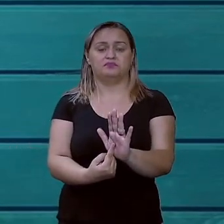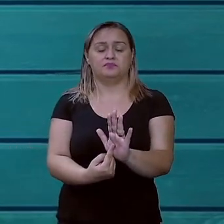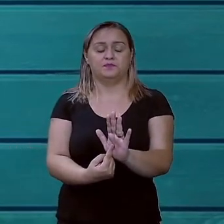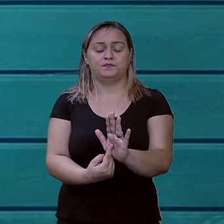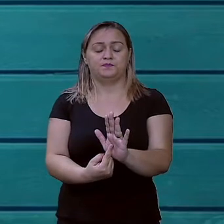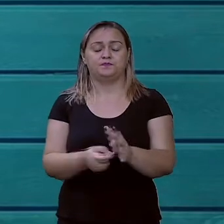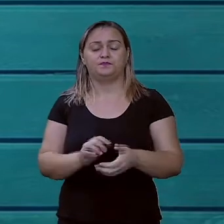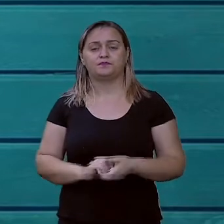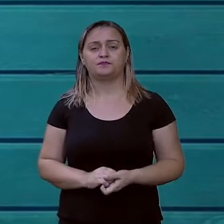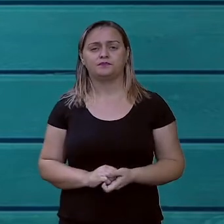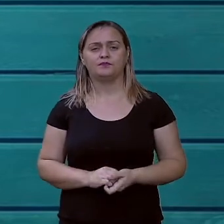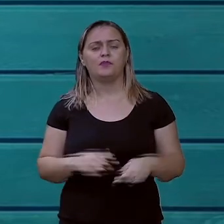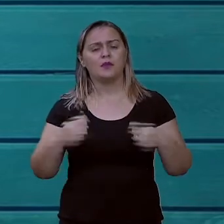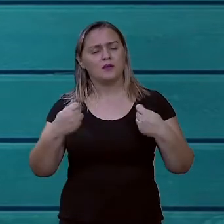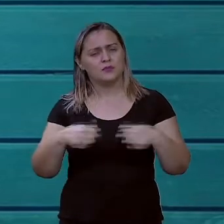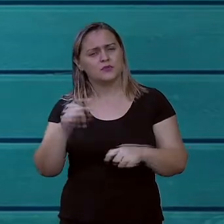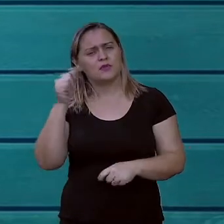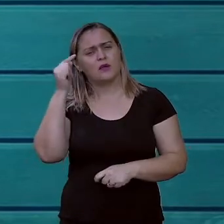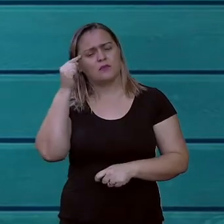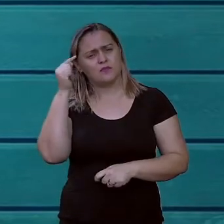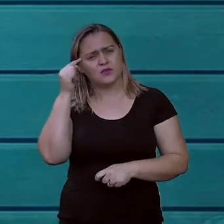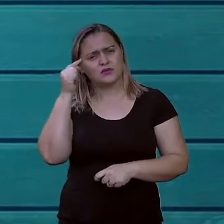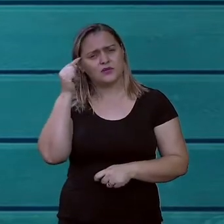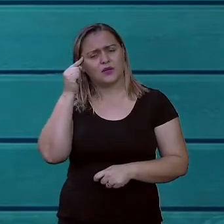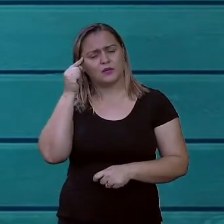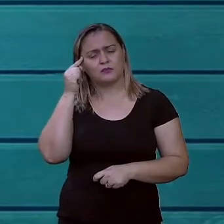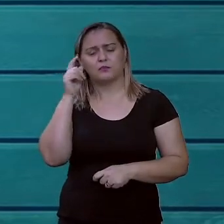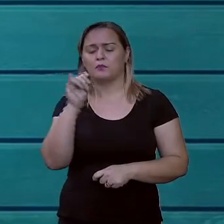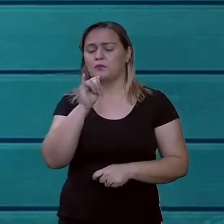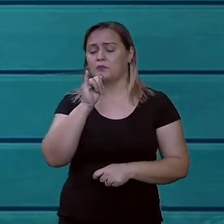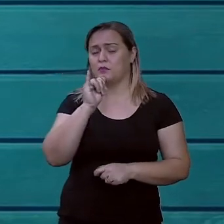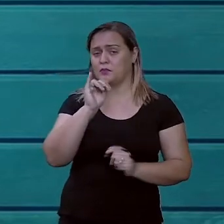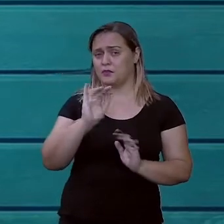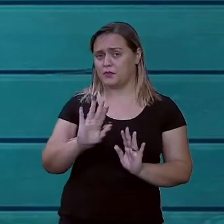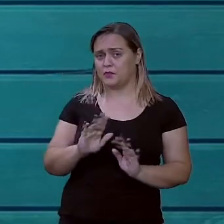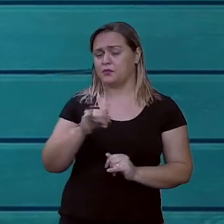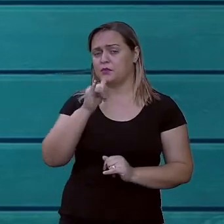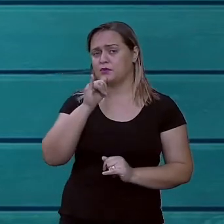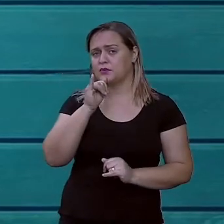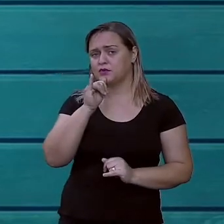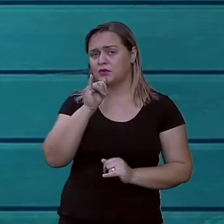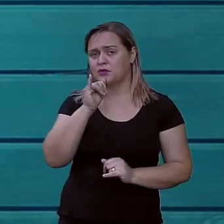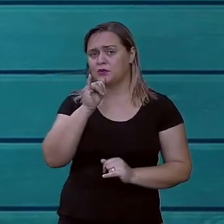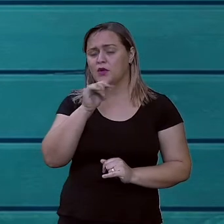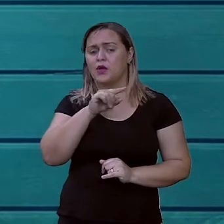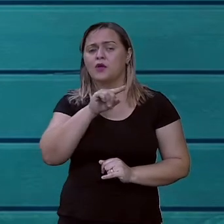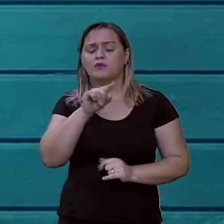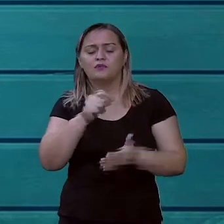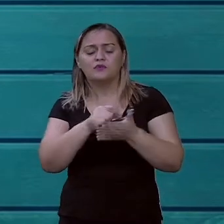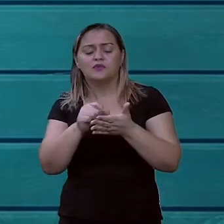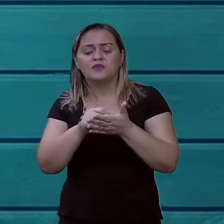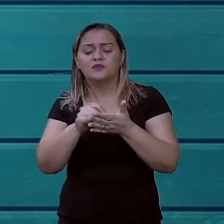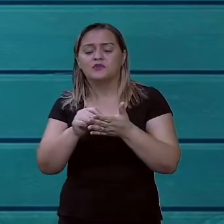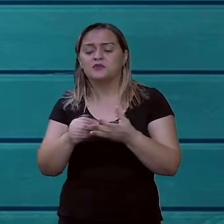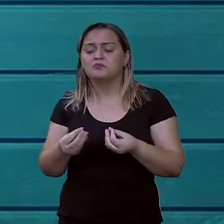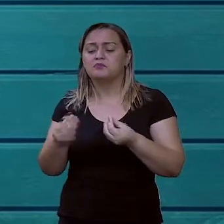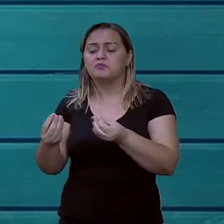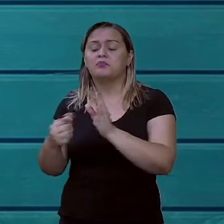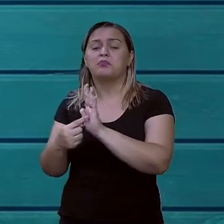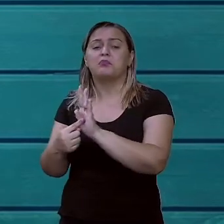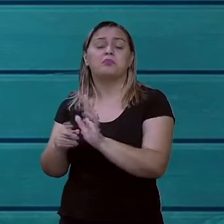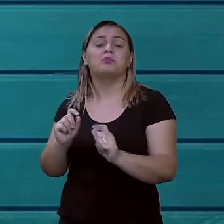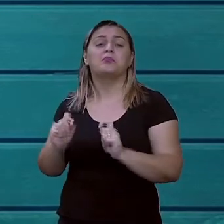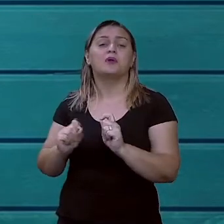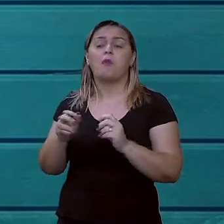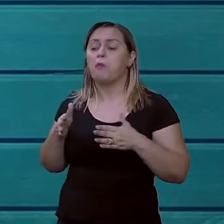pessoal, tem que pensar em alguns aspectos, como por exemplo, para quem o artigo será escrito, vai ser